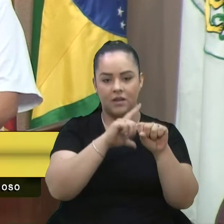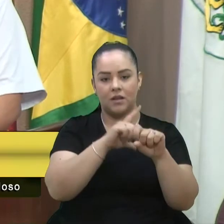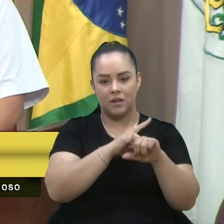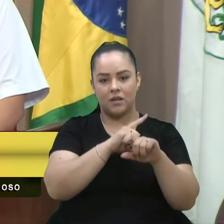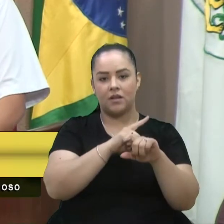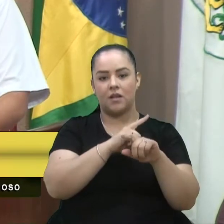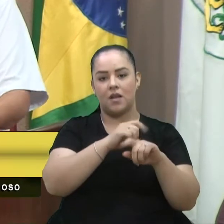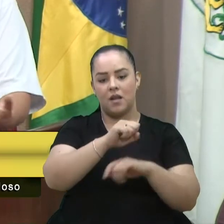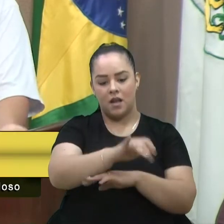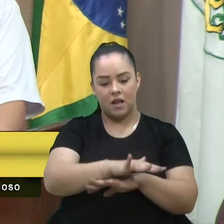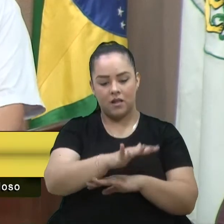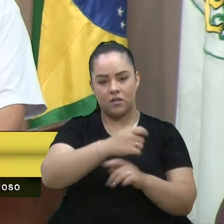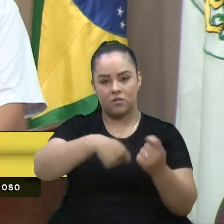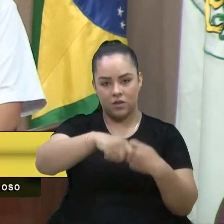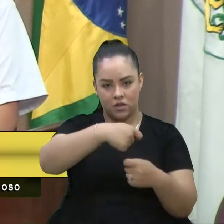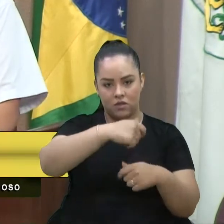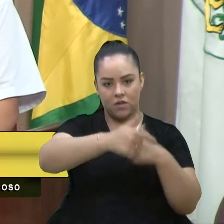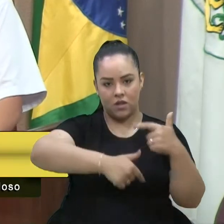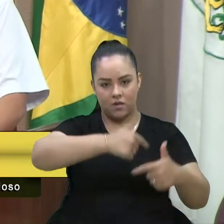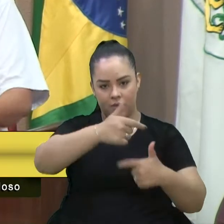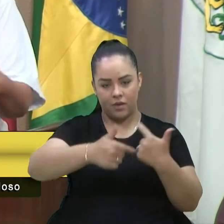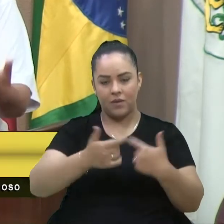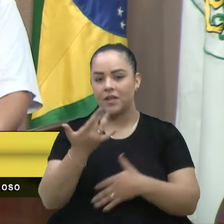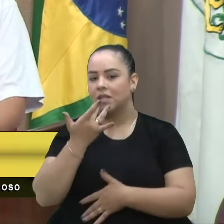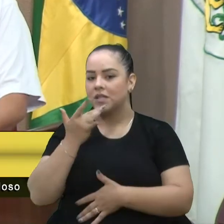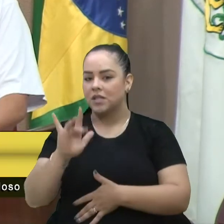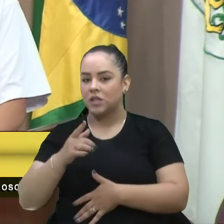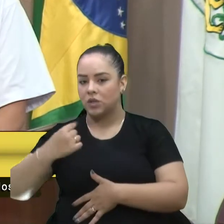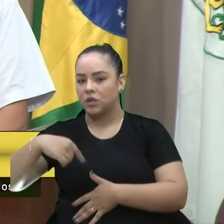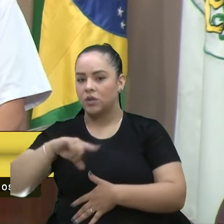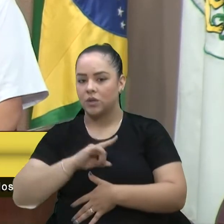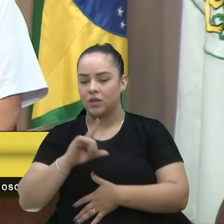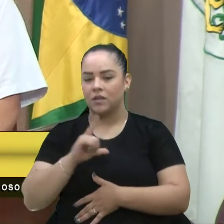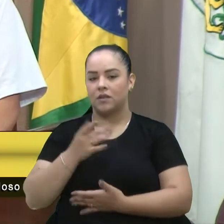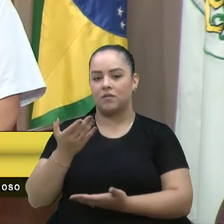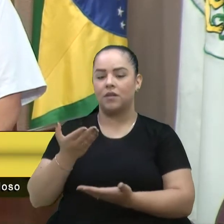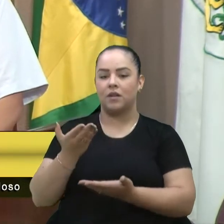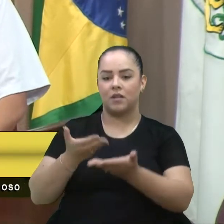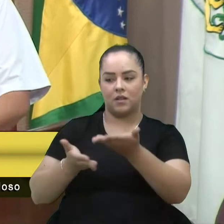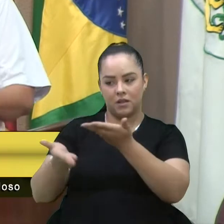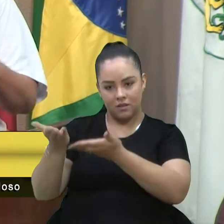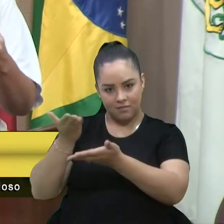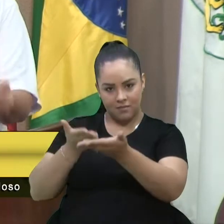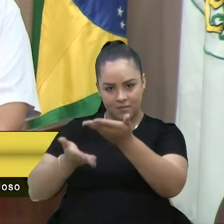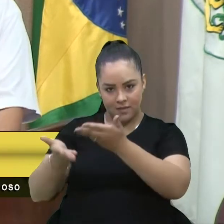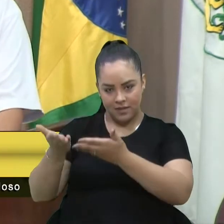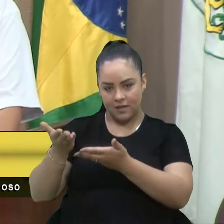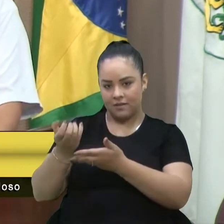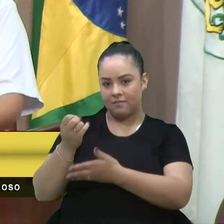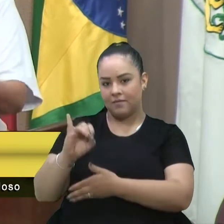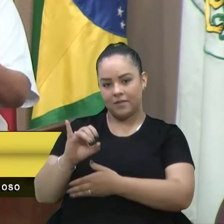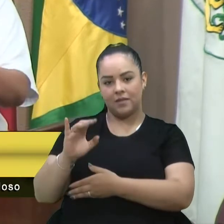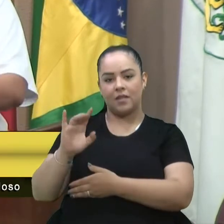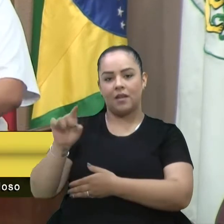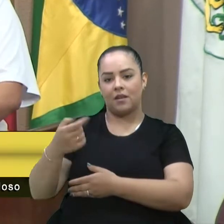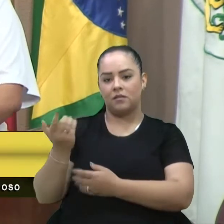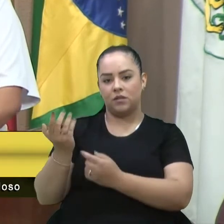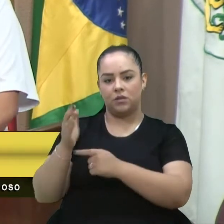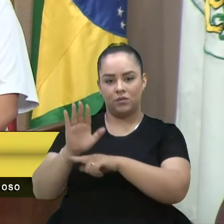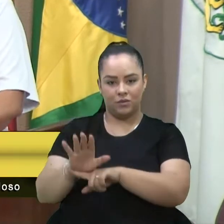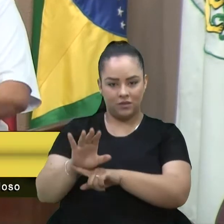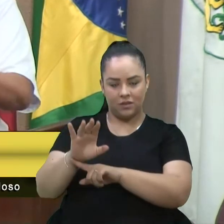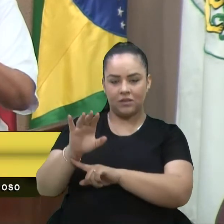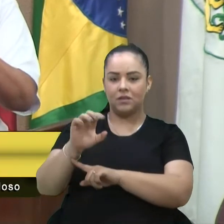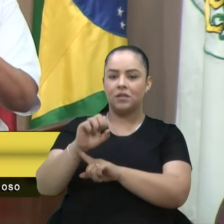administrativo e na parte da tarde a gente faz o atendimento, seja assistencial, seja